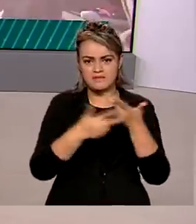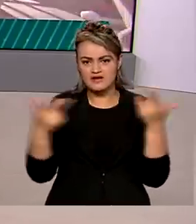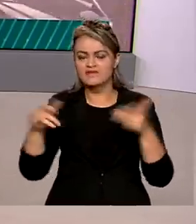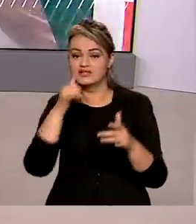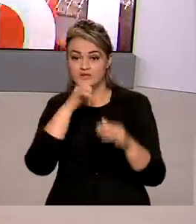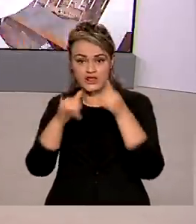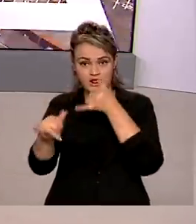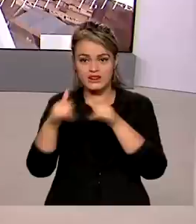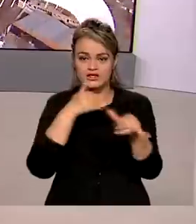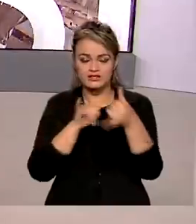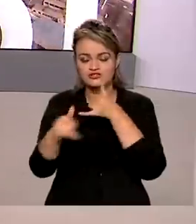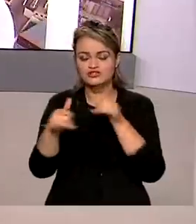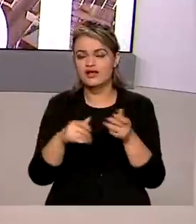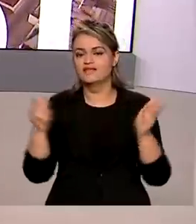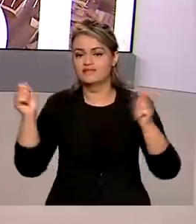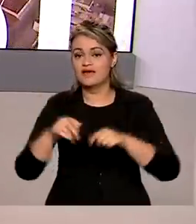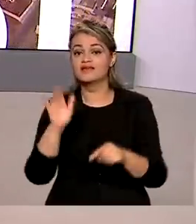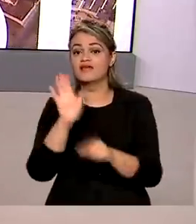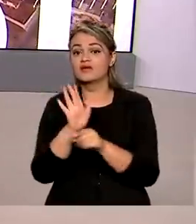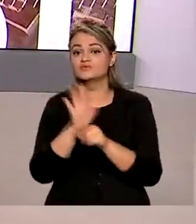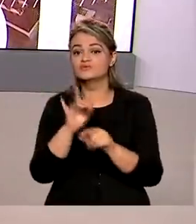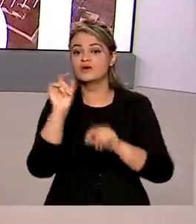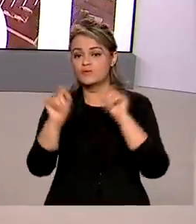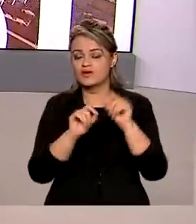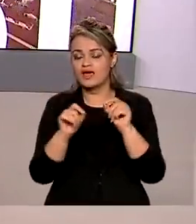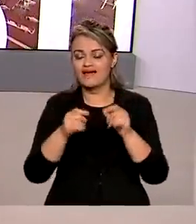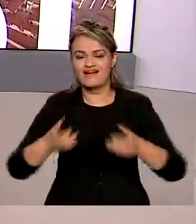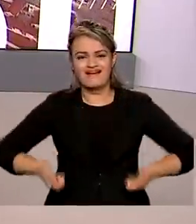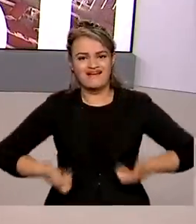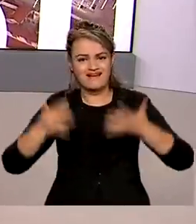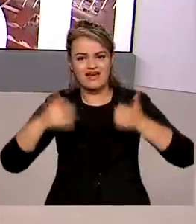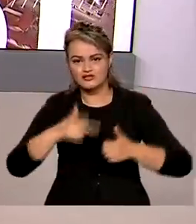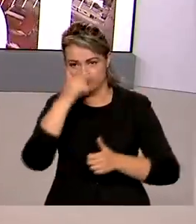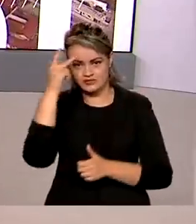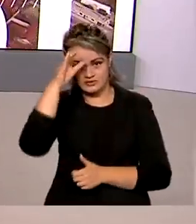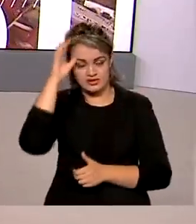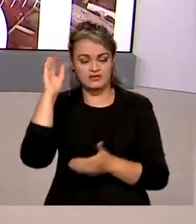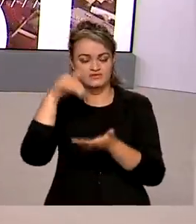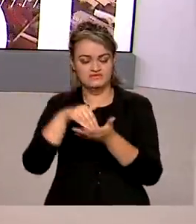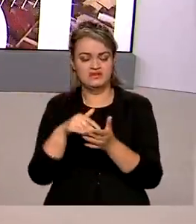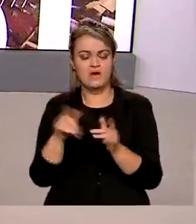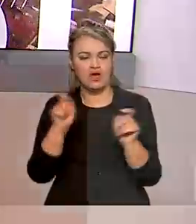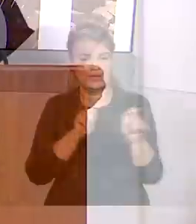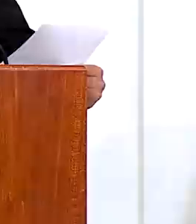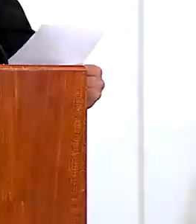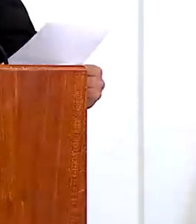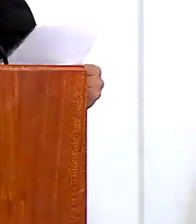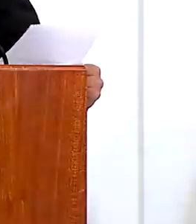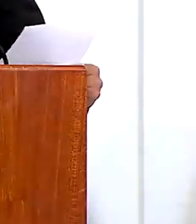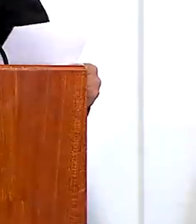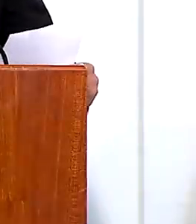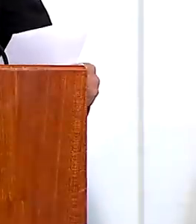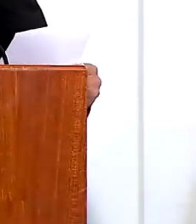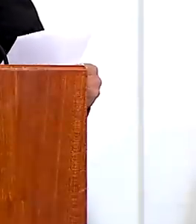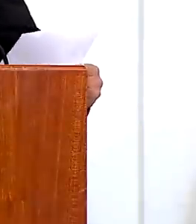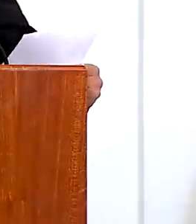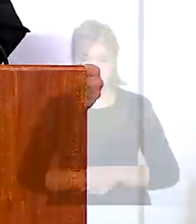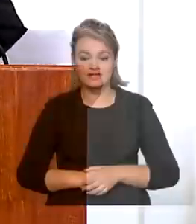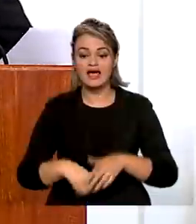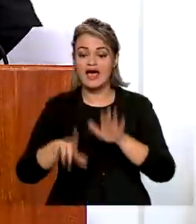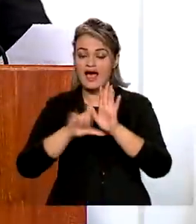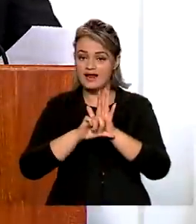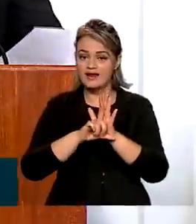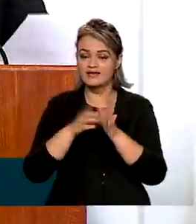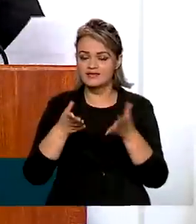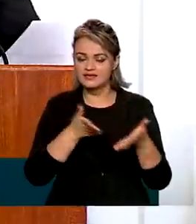de energia elétrica, o que deve permitir a redução de custos para o consumidor final. A lei que abre caminho